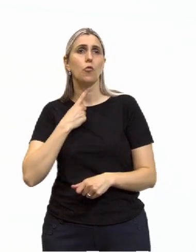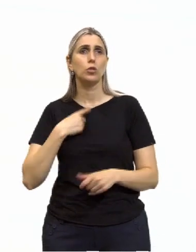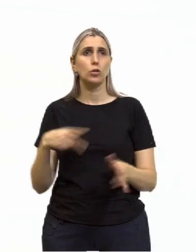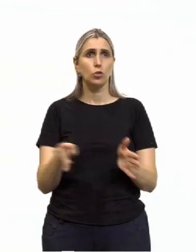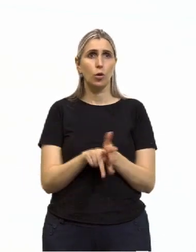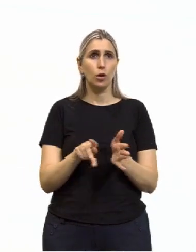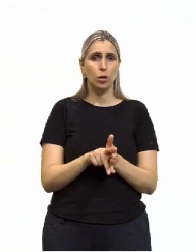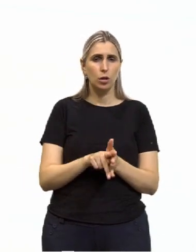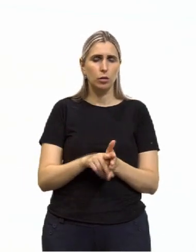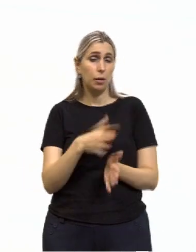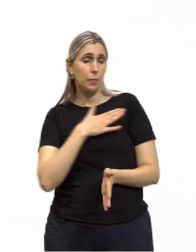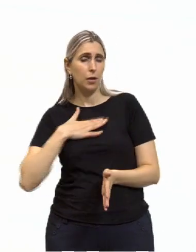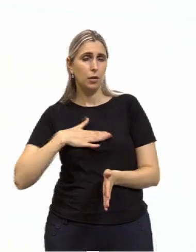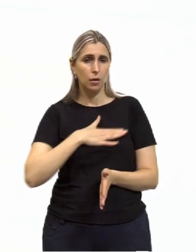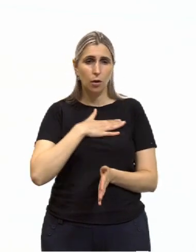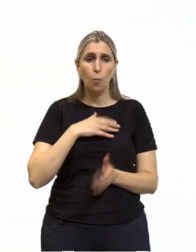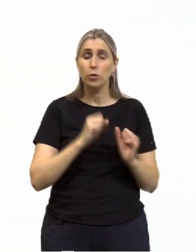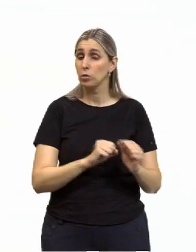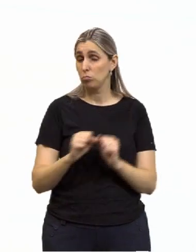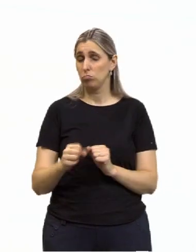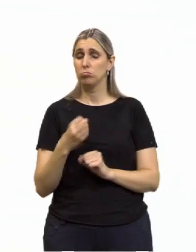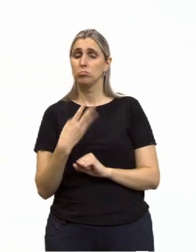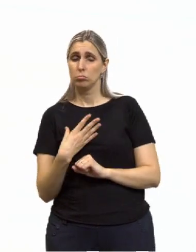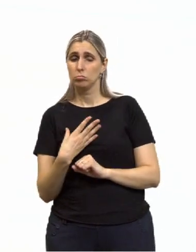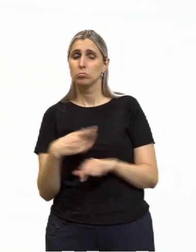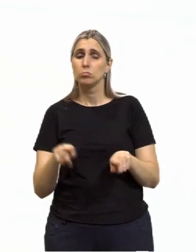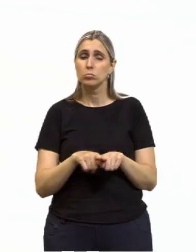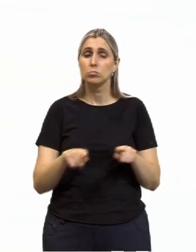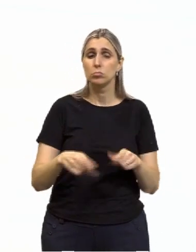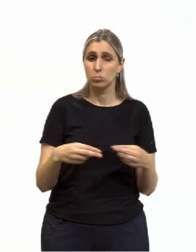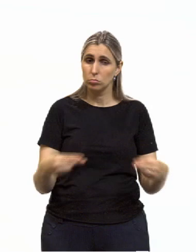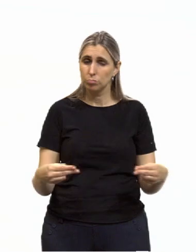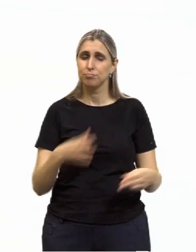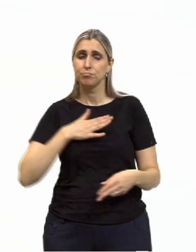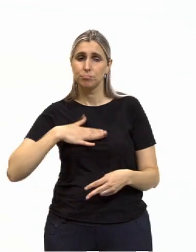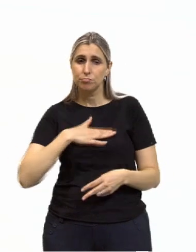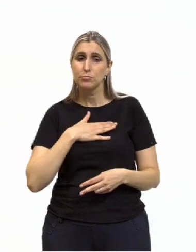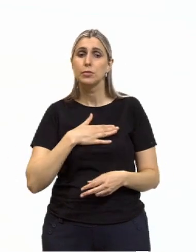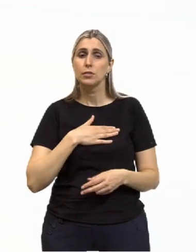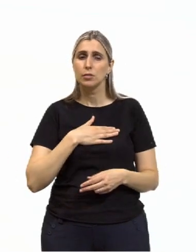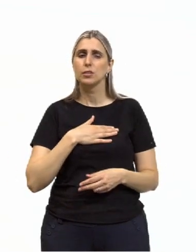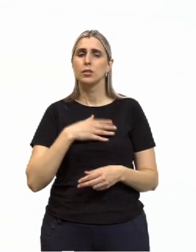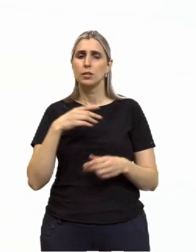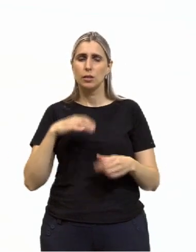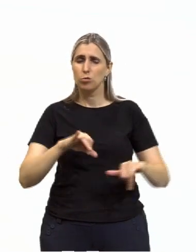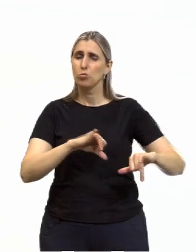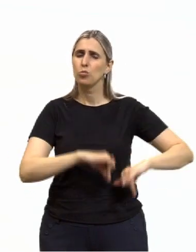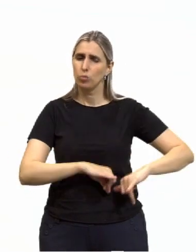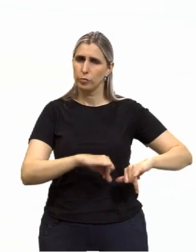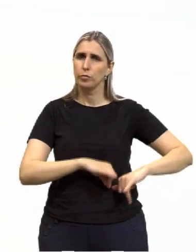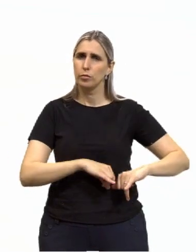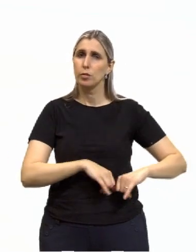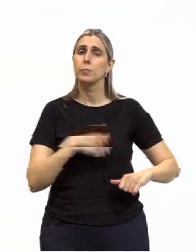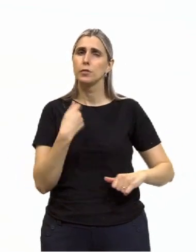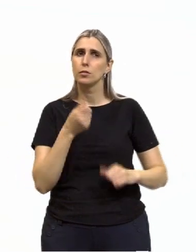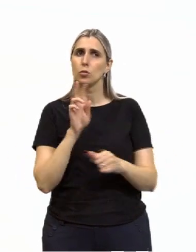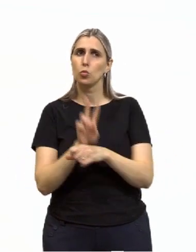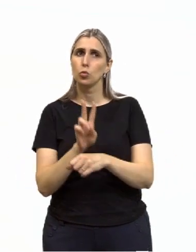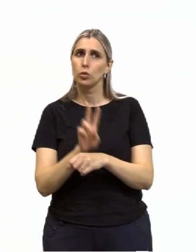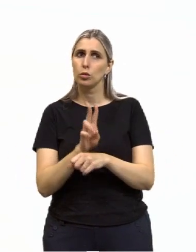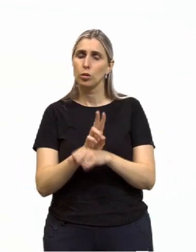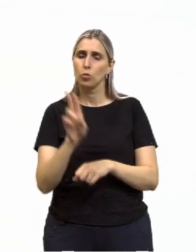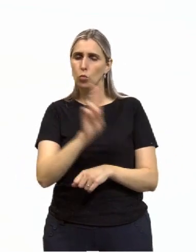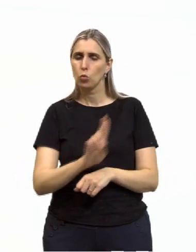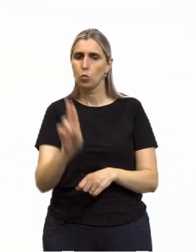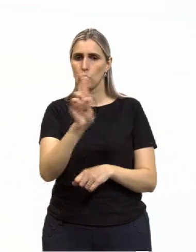Aquilo que dá prazer pode ser bom, mas tem coisas que dão prazer e que causam dor e sofrimento. Então, eu tenho que cuidar, eu tenho que